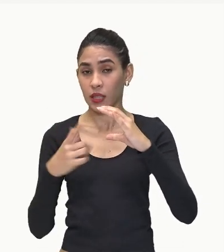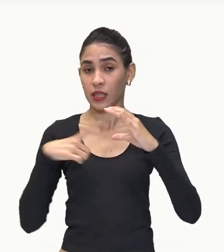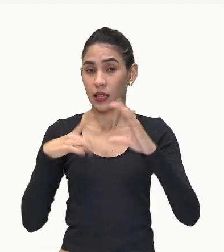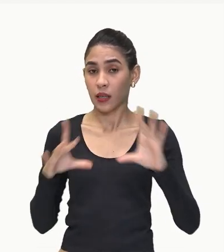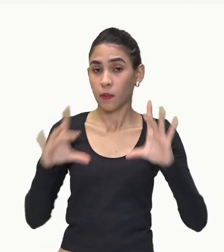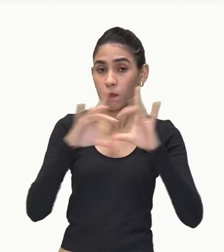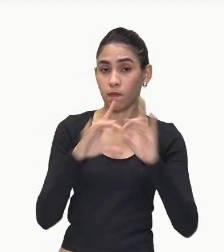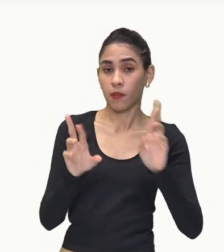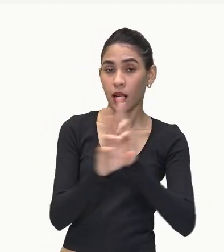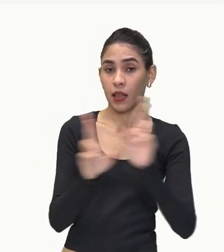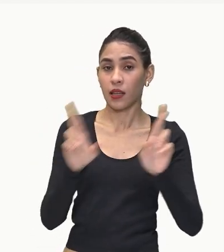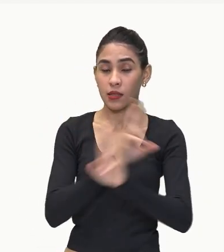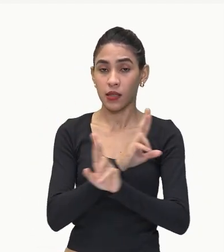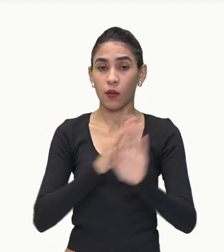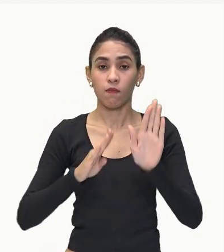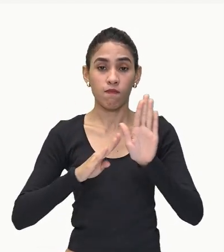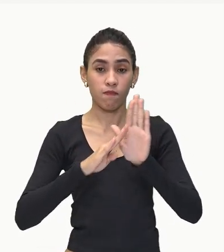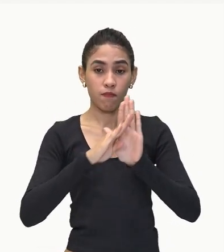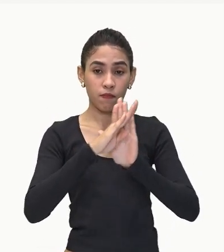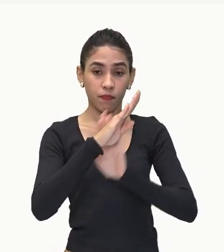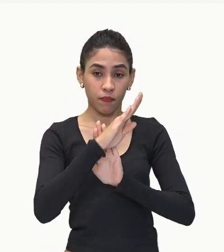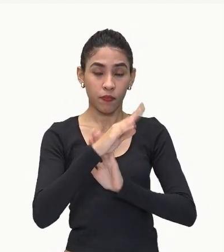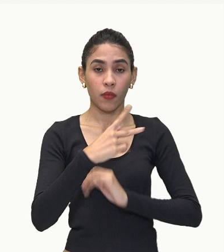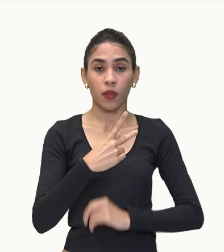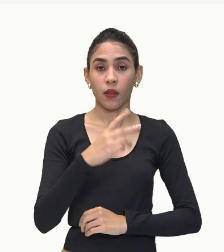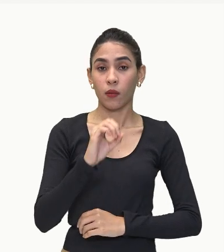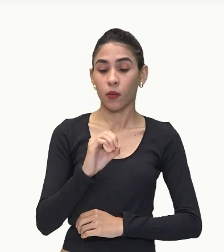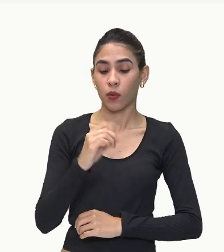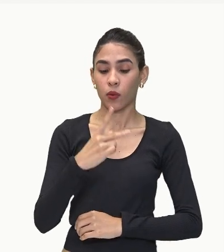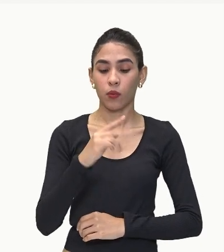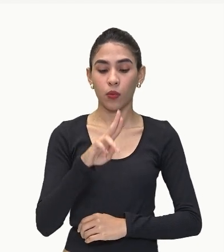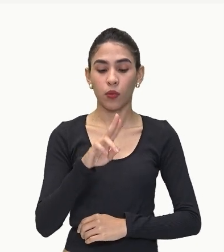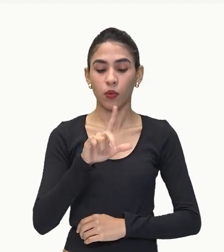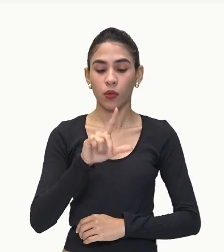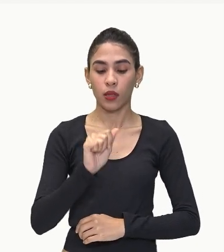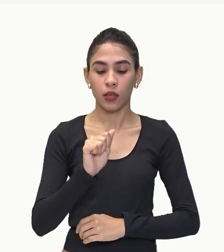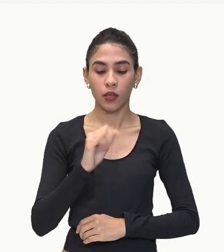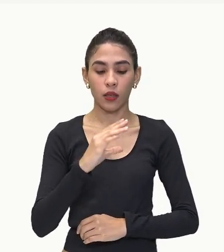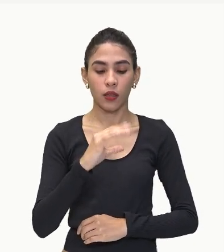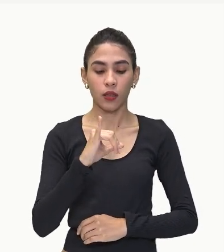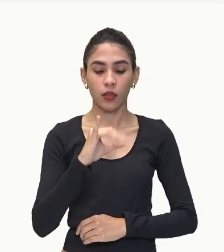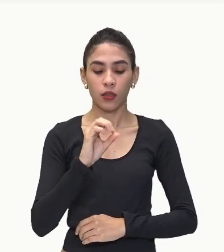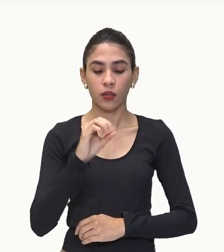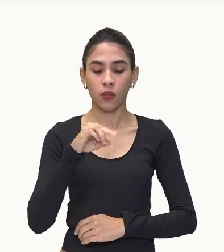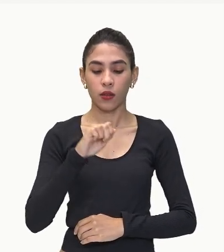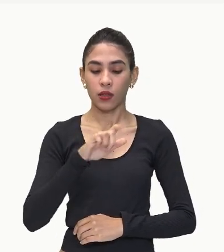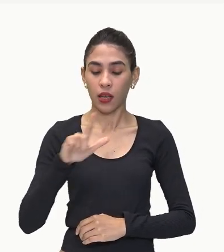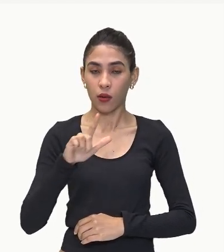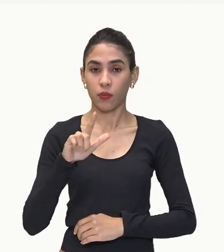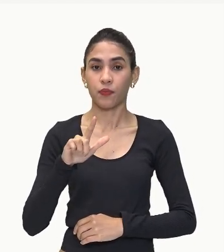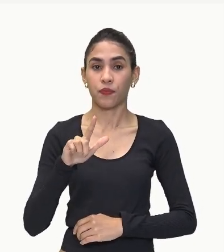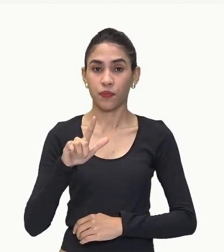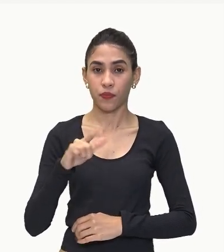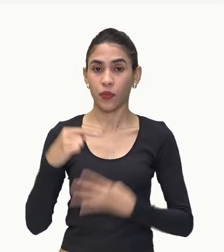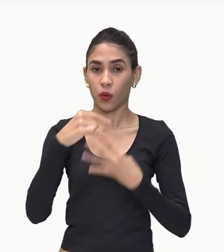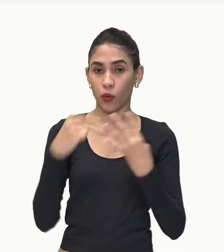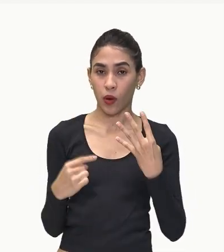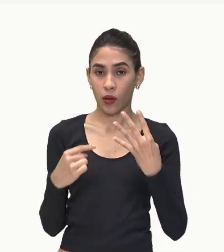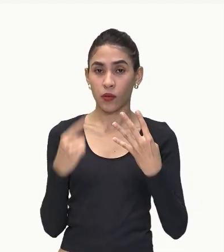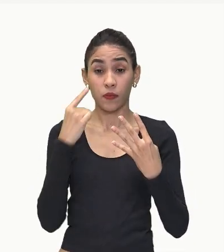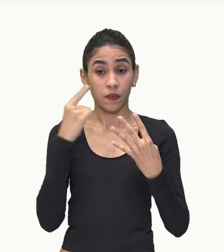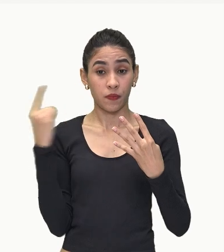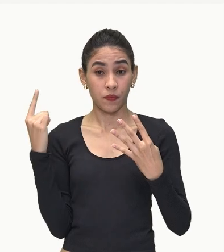Com o crescimento Populacional Dentro dessa dinâmica De população Né? Então observe Que tem quatro setas